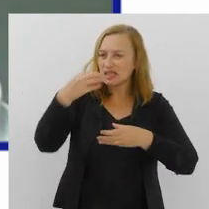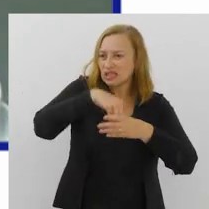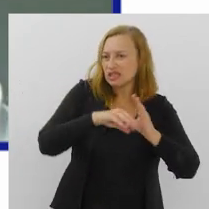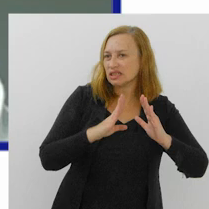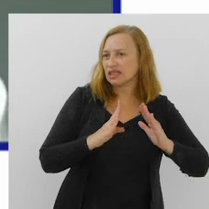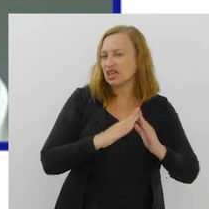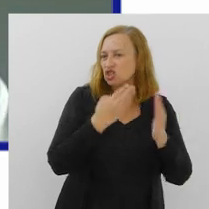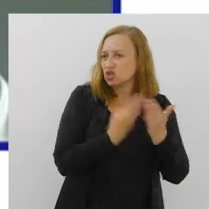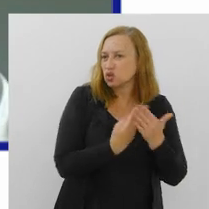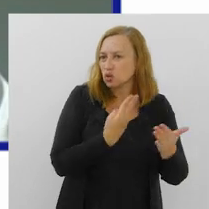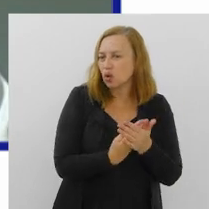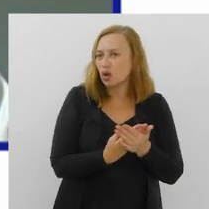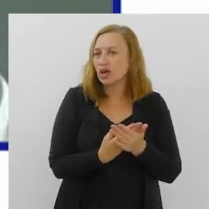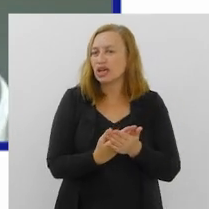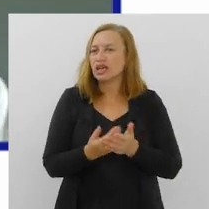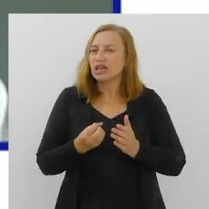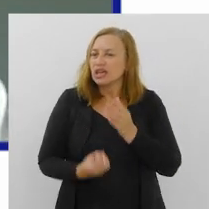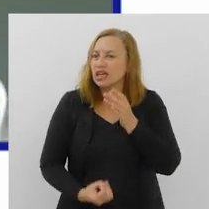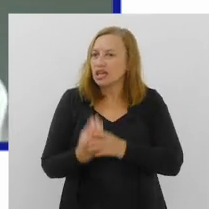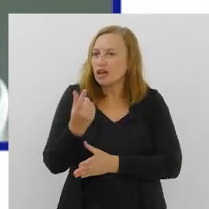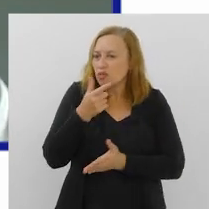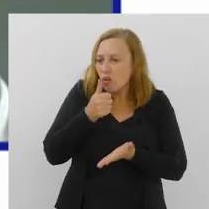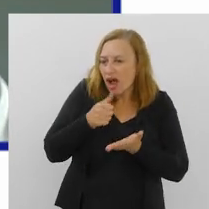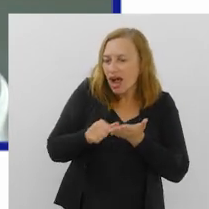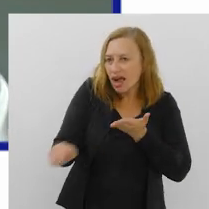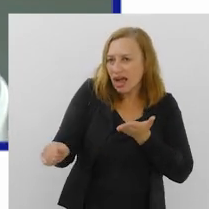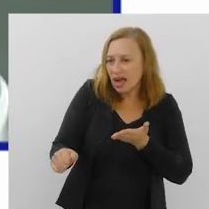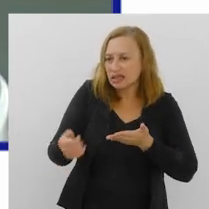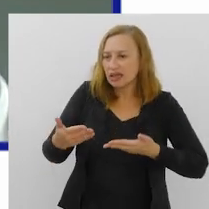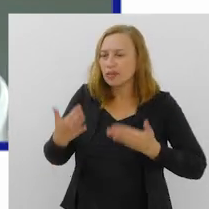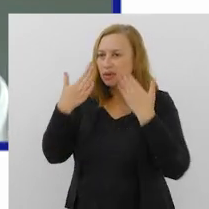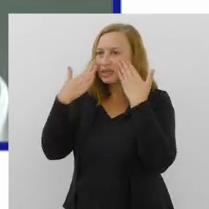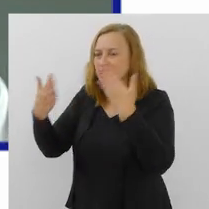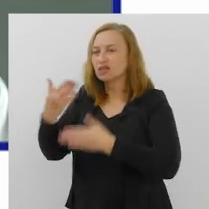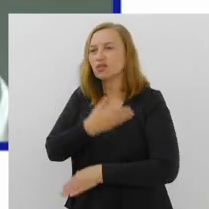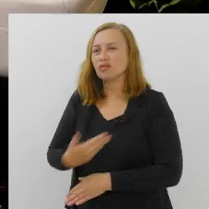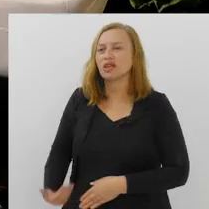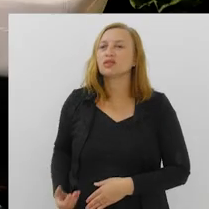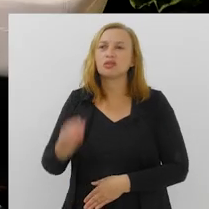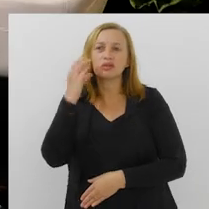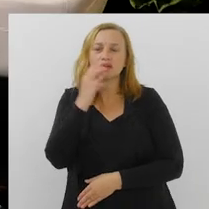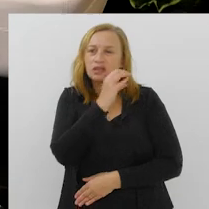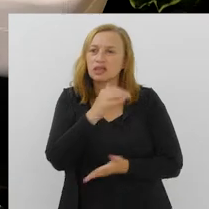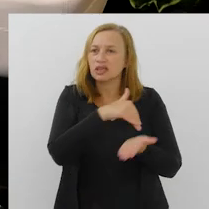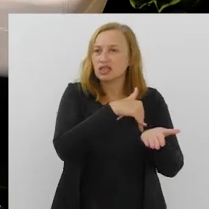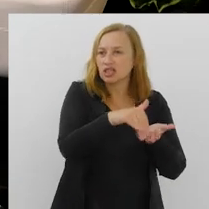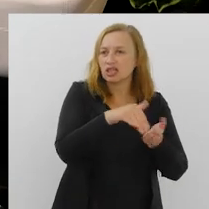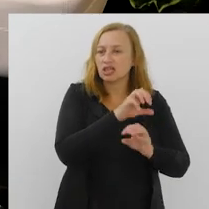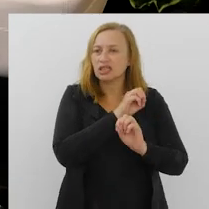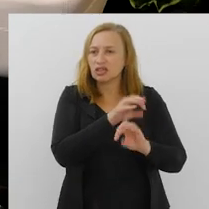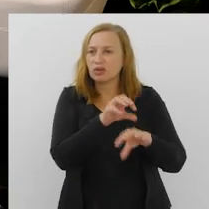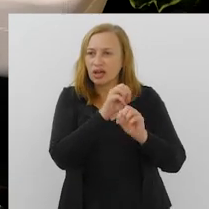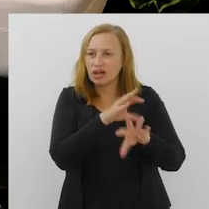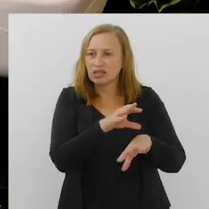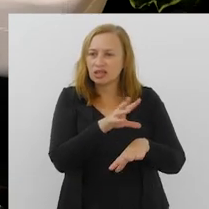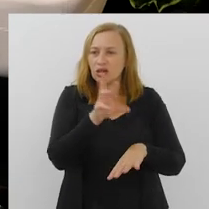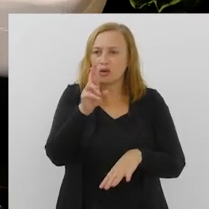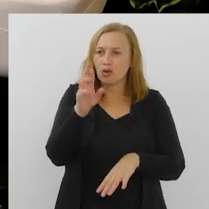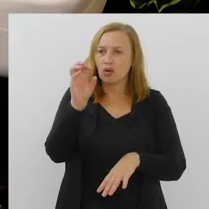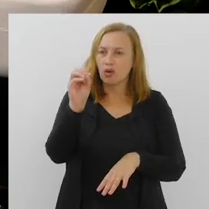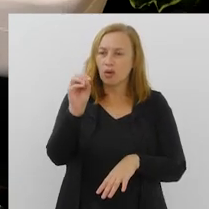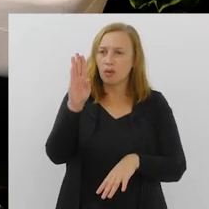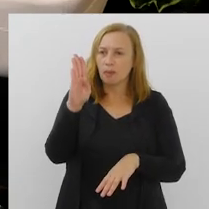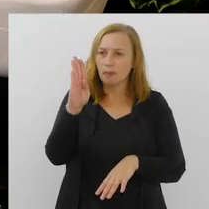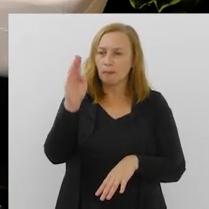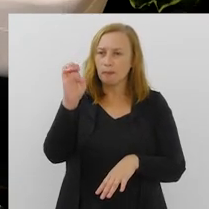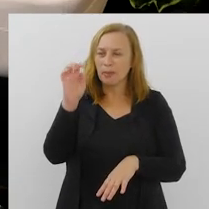questão da violência nas escolas e fizemos uma carta e apresentamos ao governador Cláudio Castro e